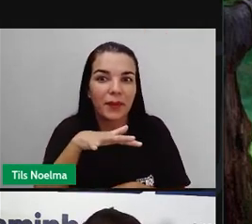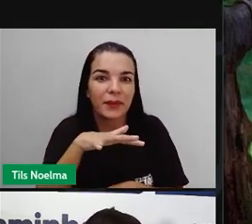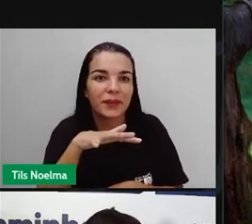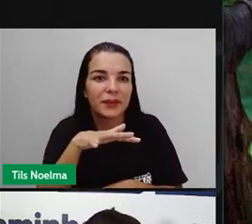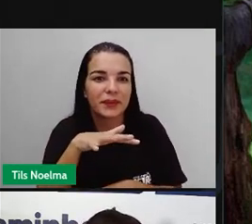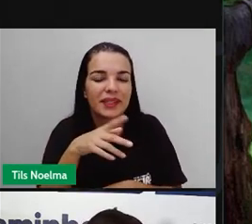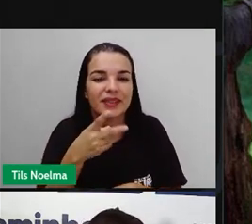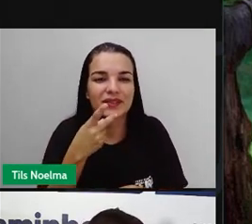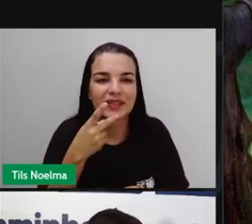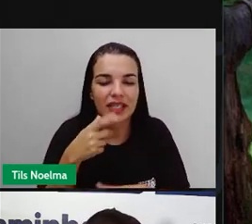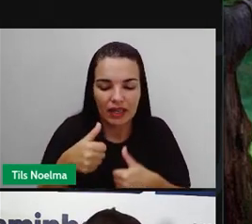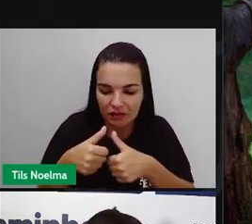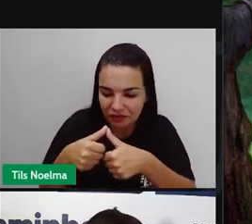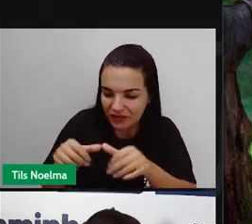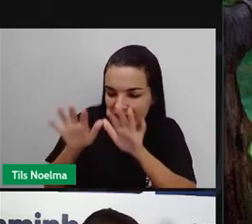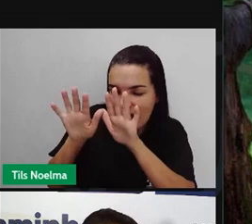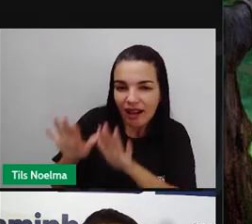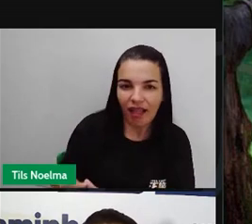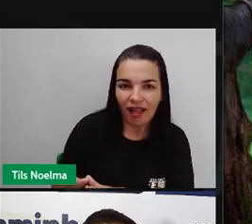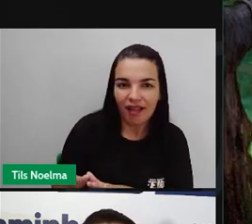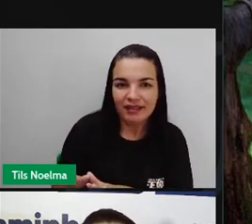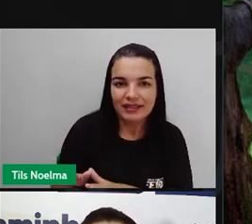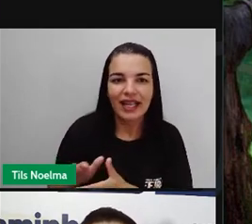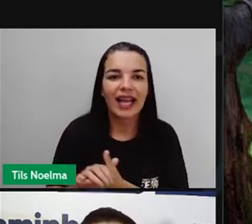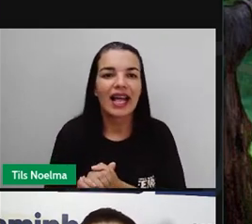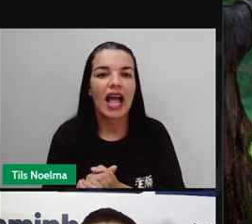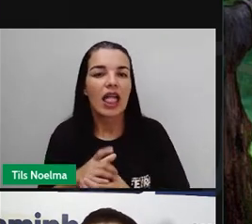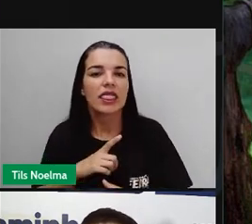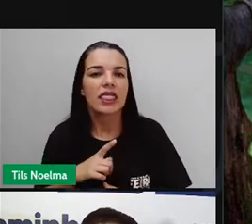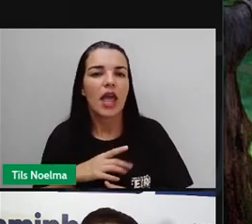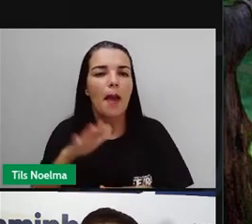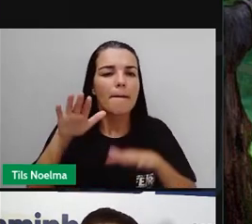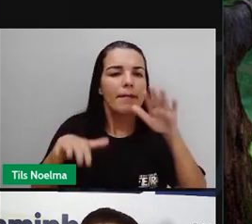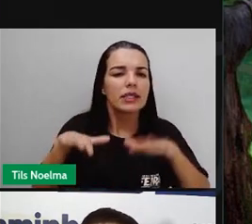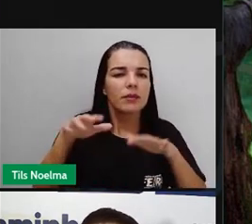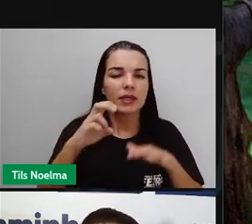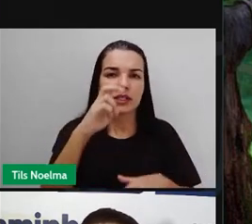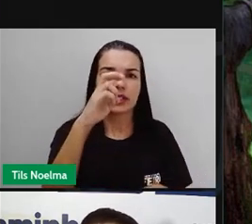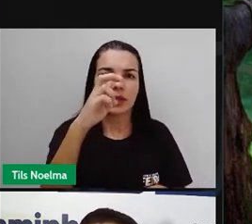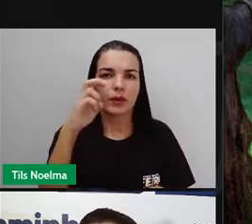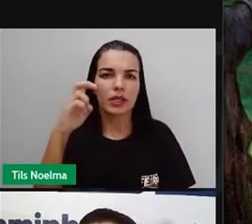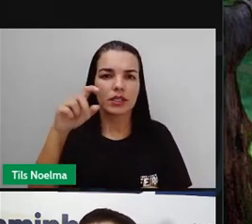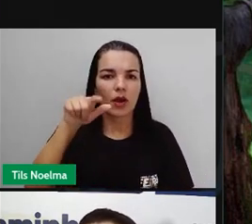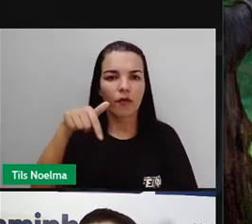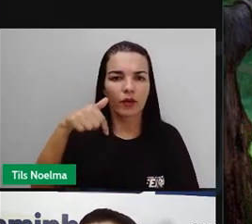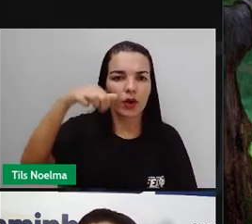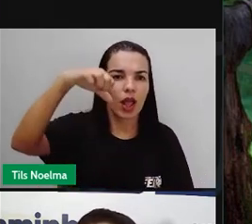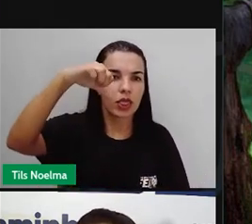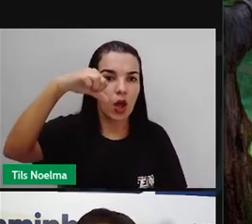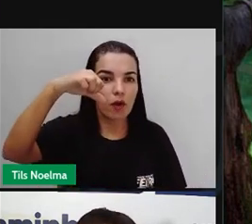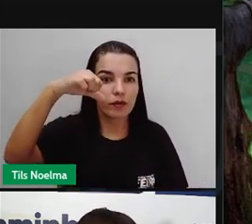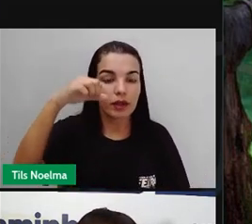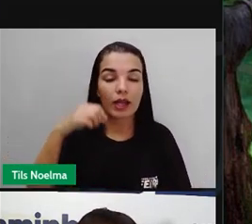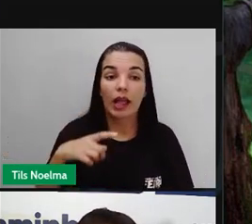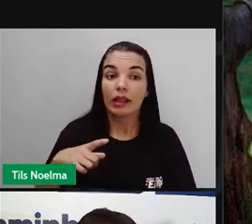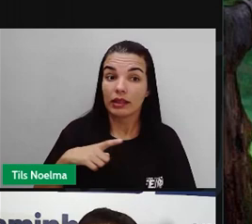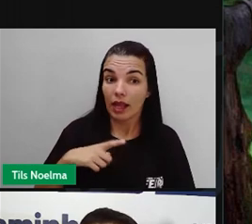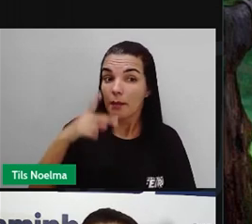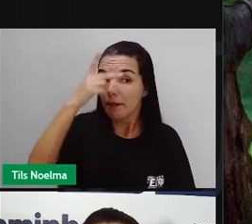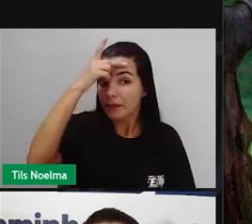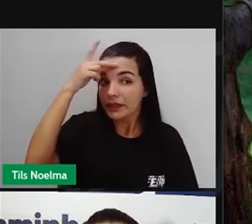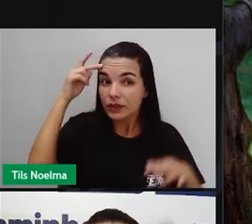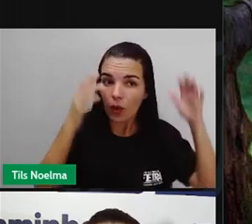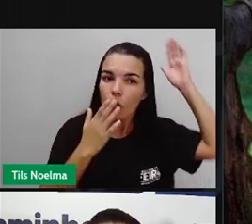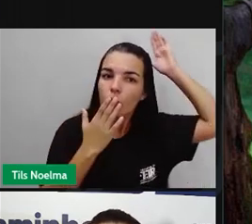quando a gente fala Amazônia legal, a floresta, amazônica, certo? E vive 55,9% dos povos indígenas brasileiros.